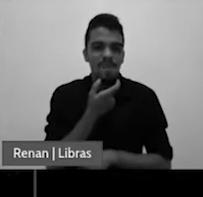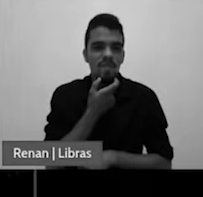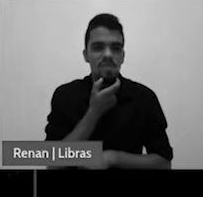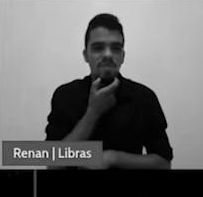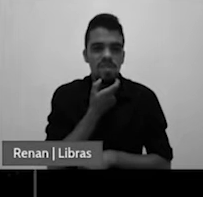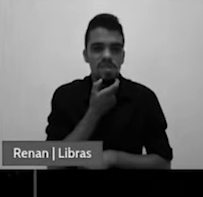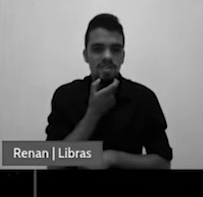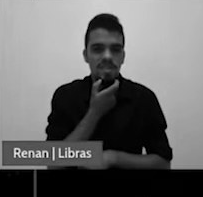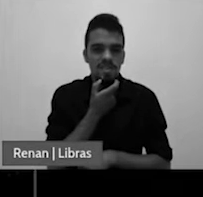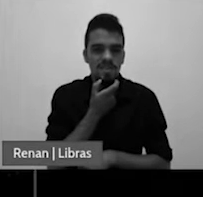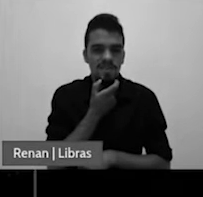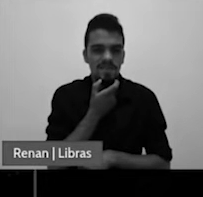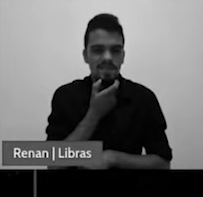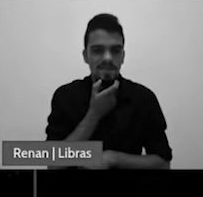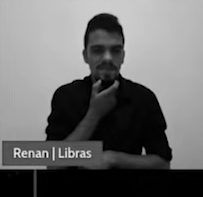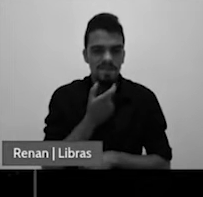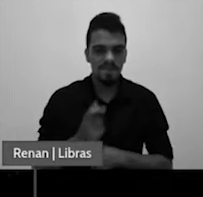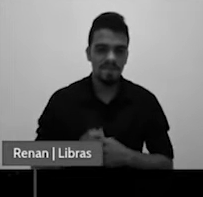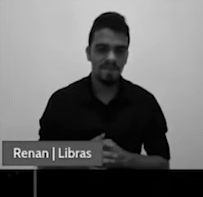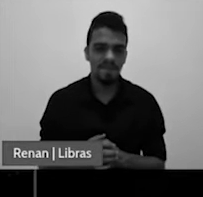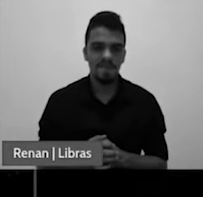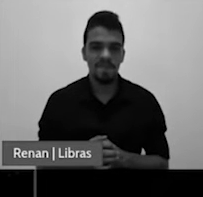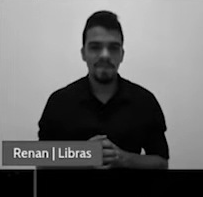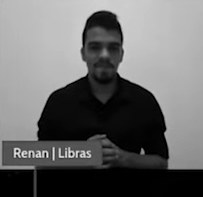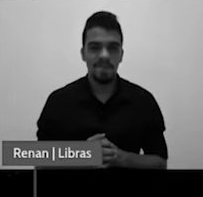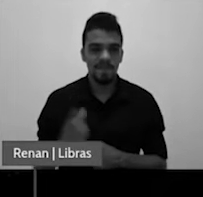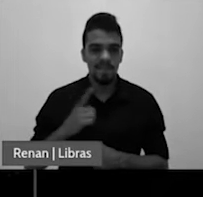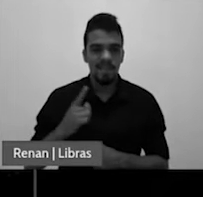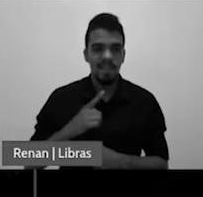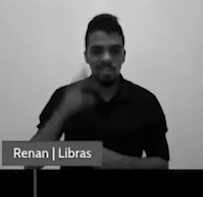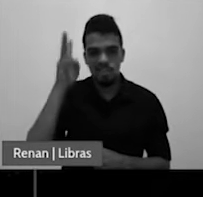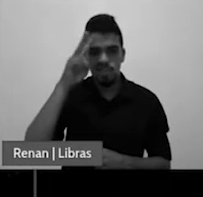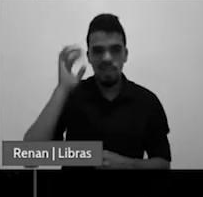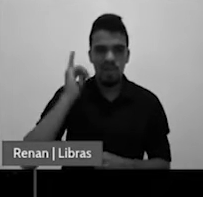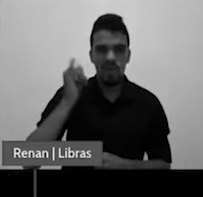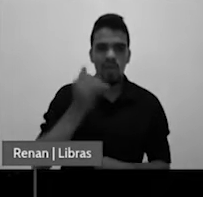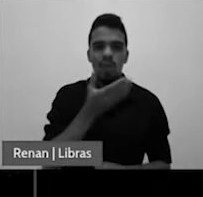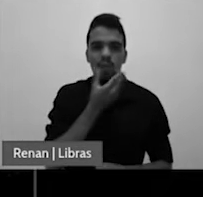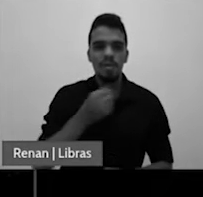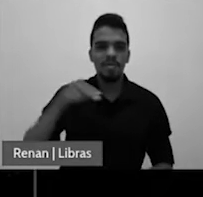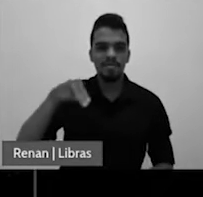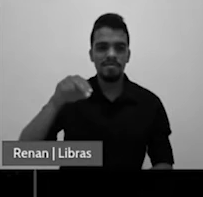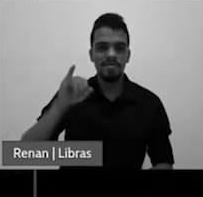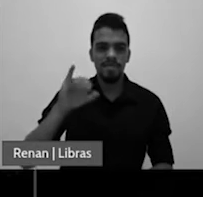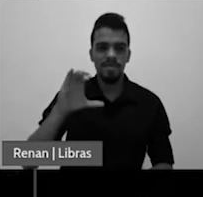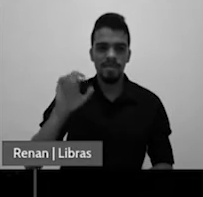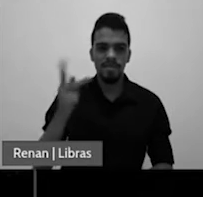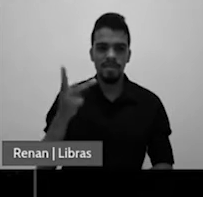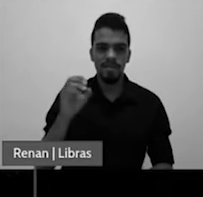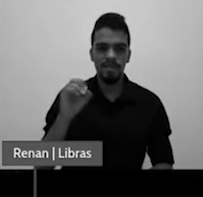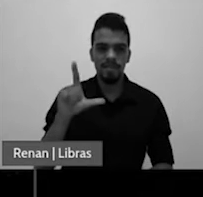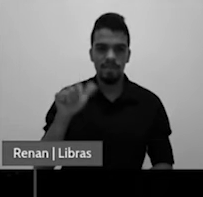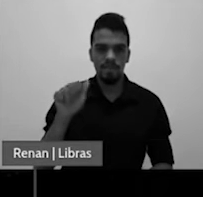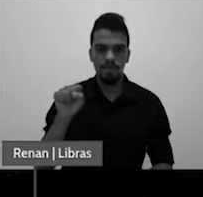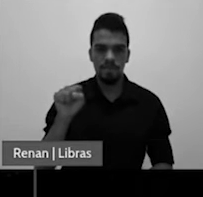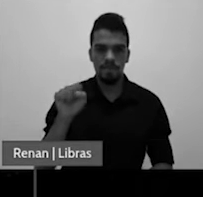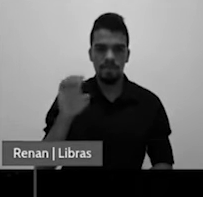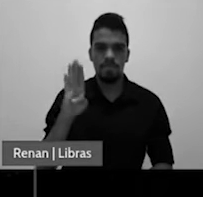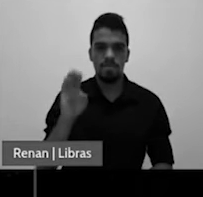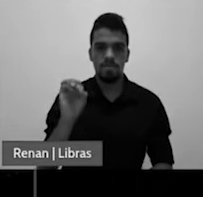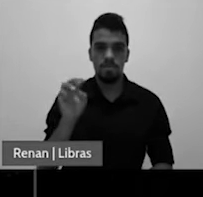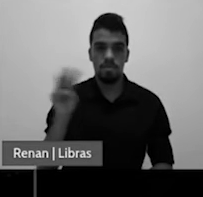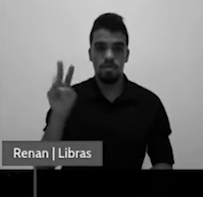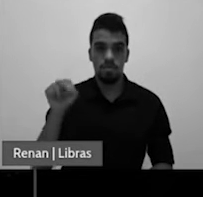Apart. E aí conta a história de Nicholas Bound, um ministro anglicano, que no início do século XVII passou a